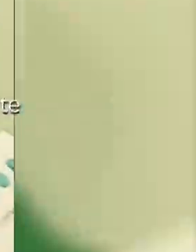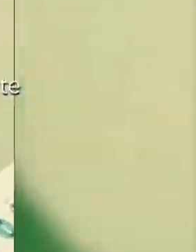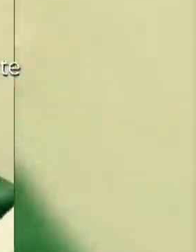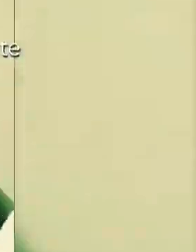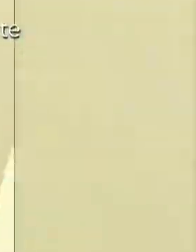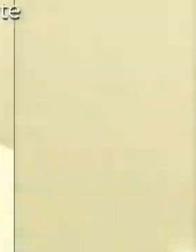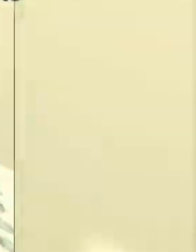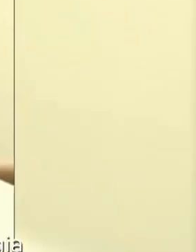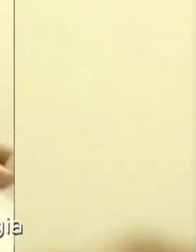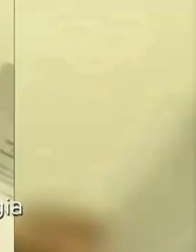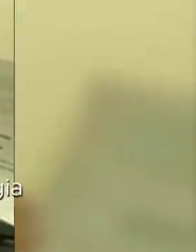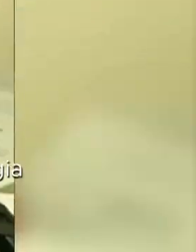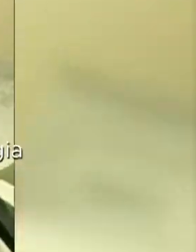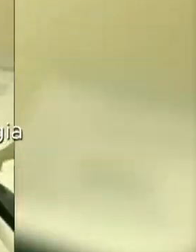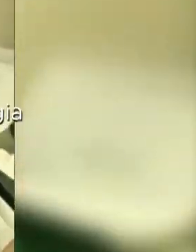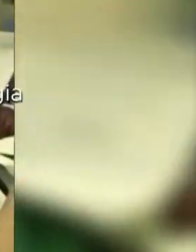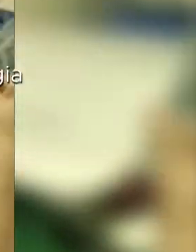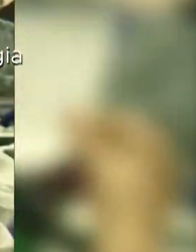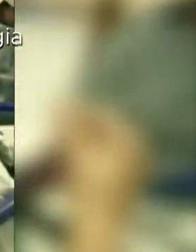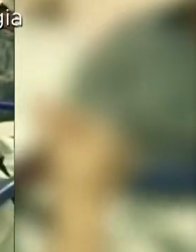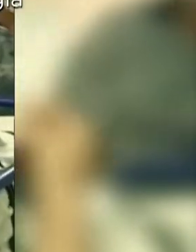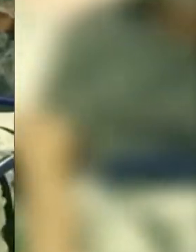O Brasil Dia termina aqui.